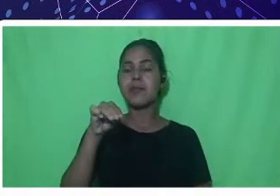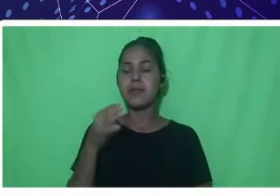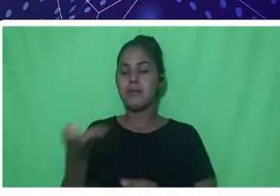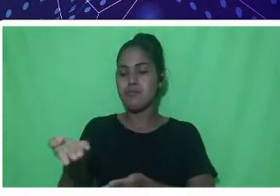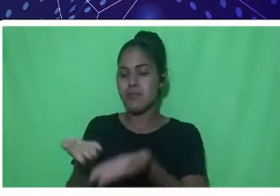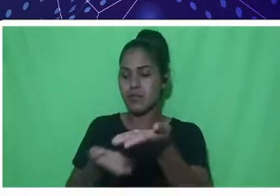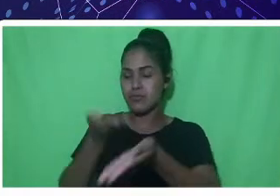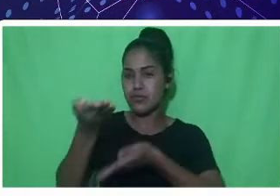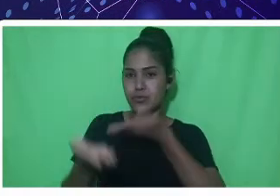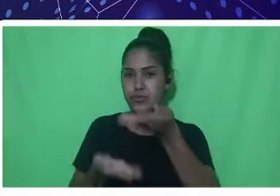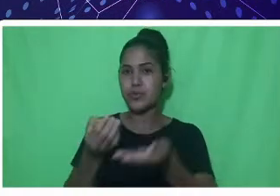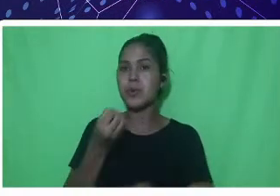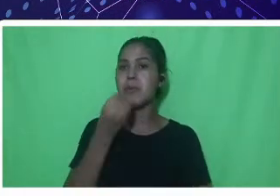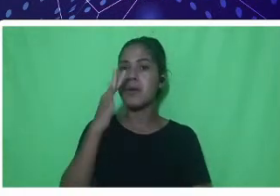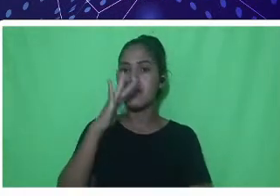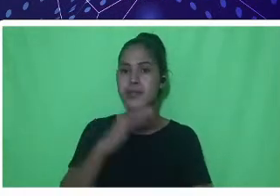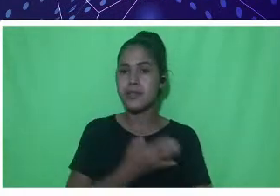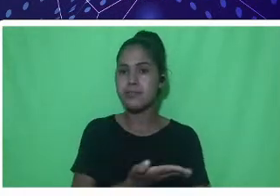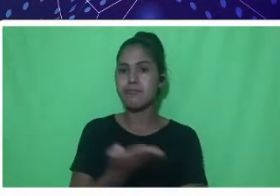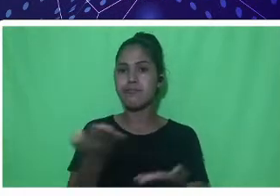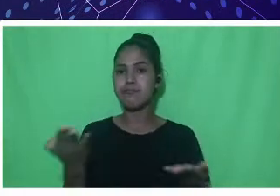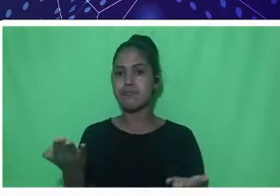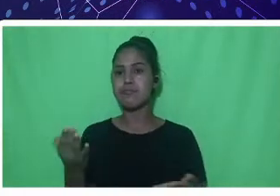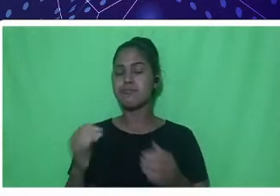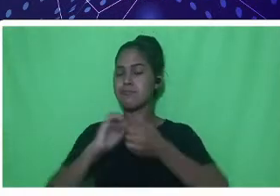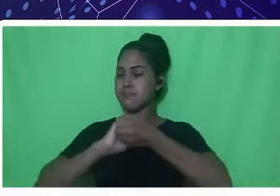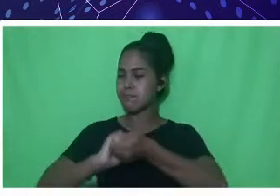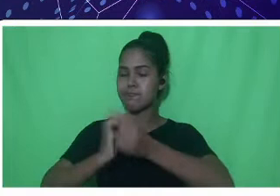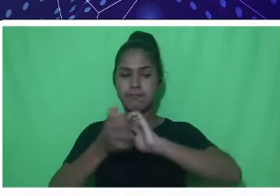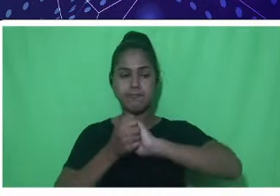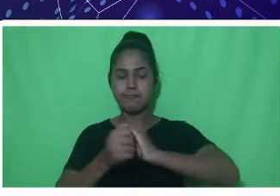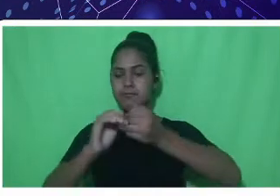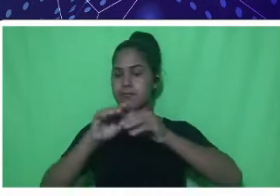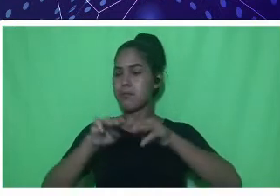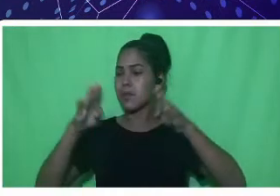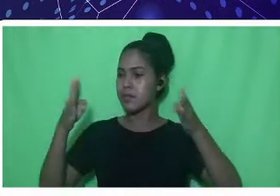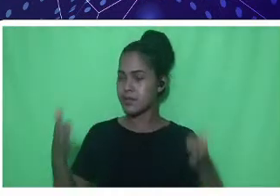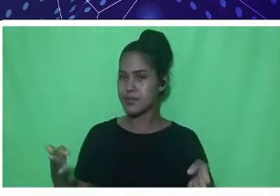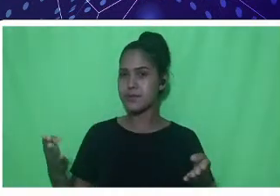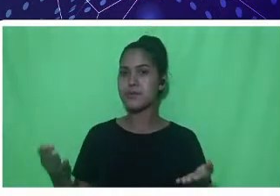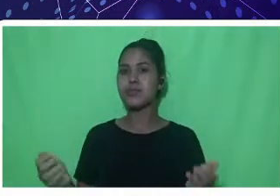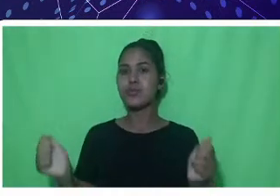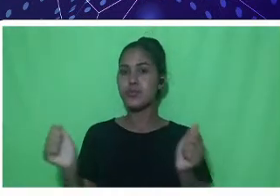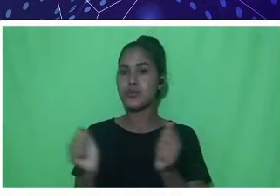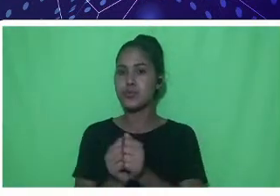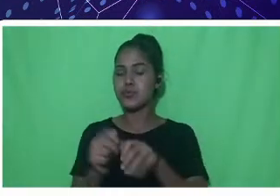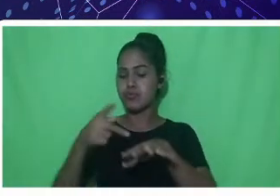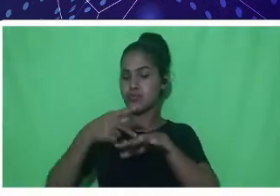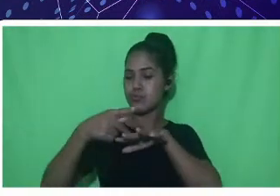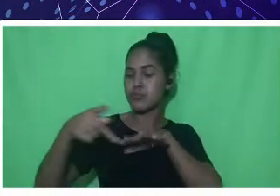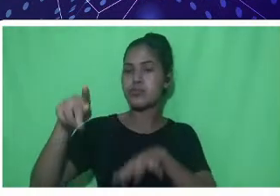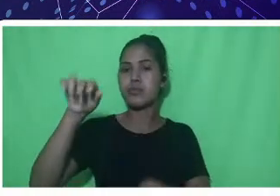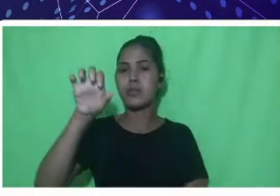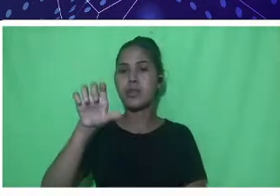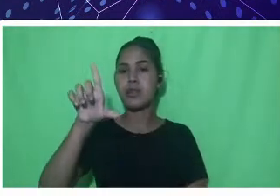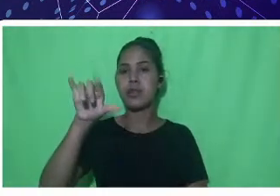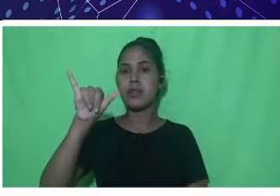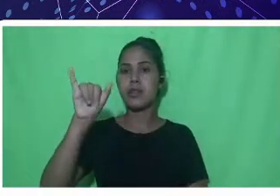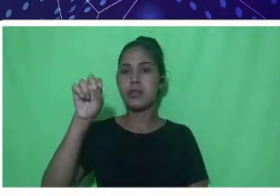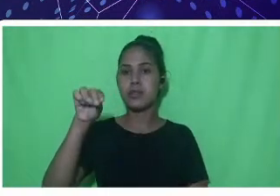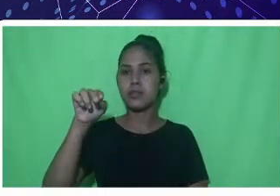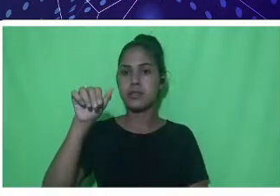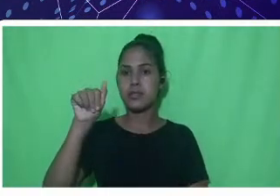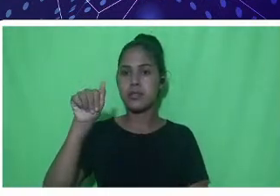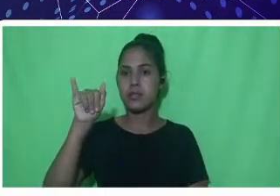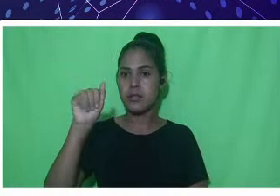gostaria de cumprimentar os integrantes desta mesa. Através da nossa Proreitora, Elisânia Tavares, cumprimento e parabenizo toda